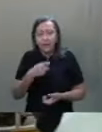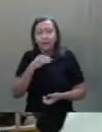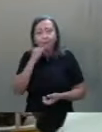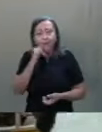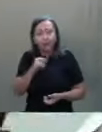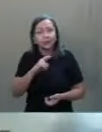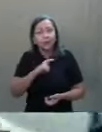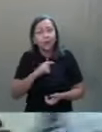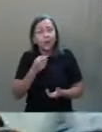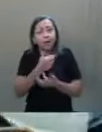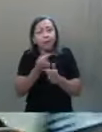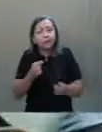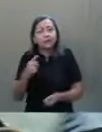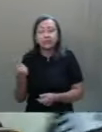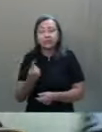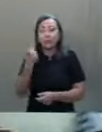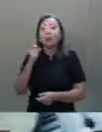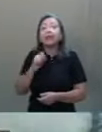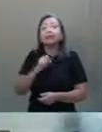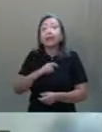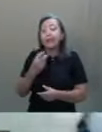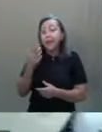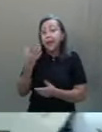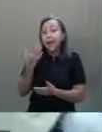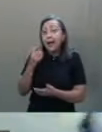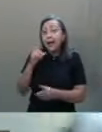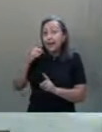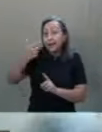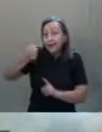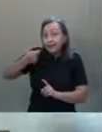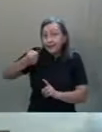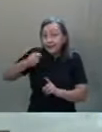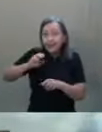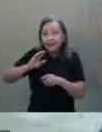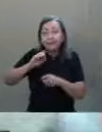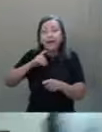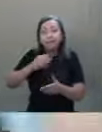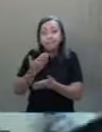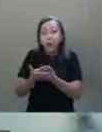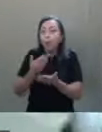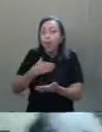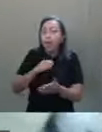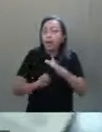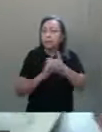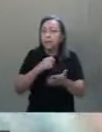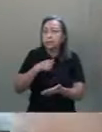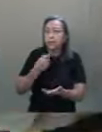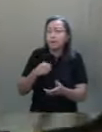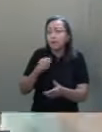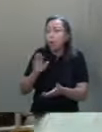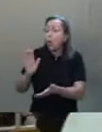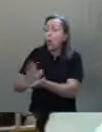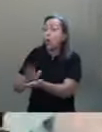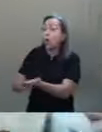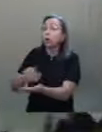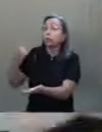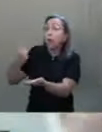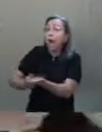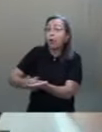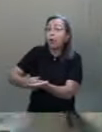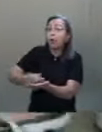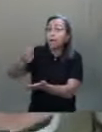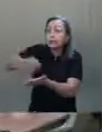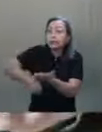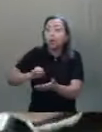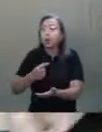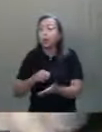acordo individual, quem tem a caneta na mão é o empregador. E ele chega e diz, olha, ou tu fecha esse acordo ou eu vou te demitir. Isso é